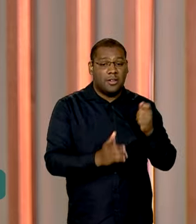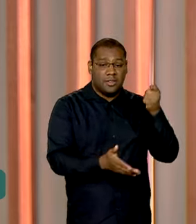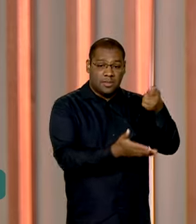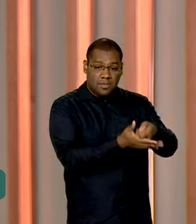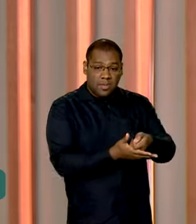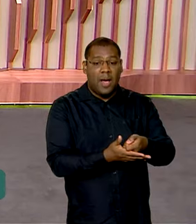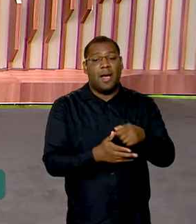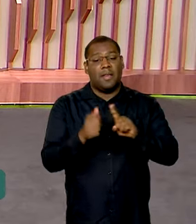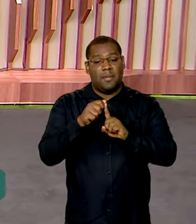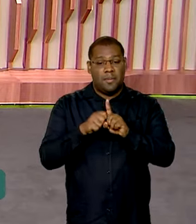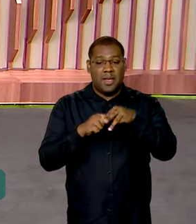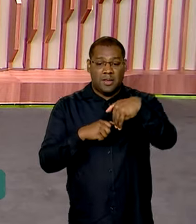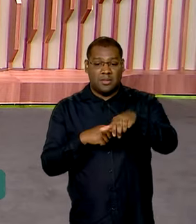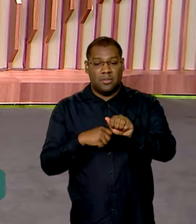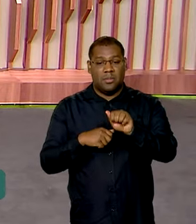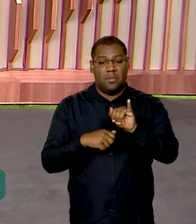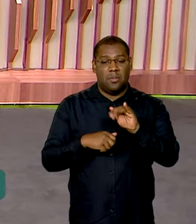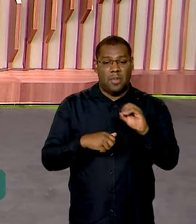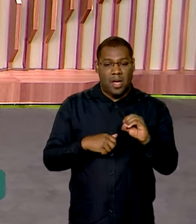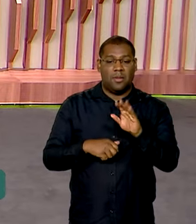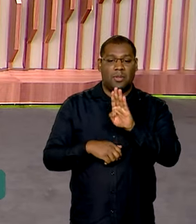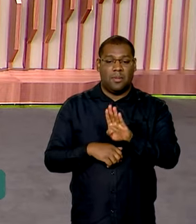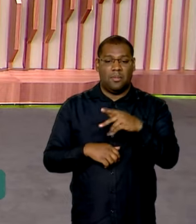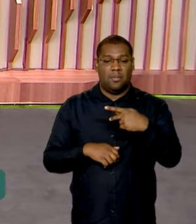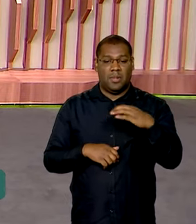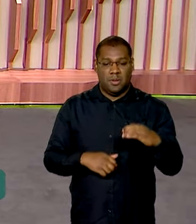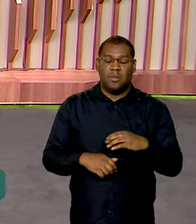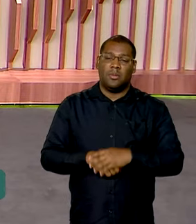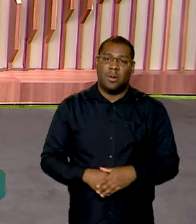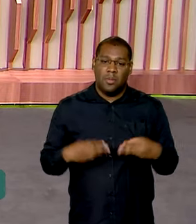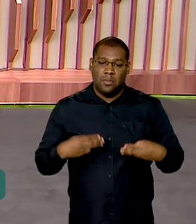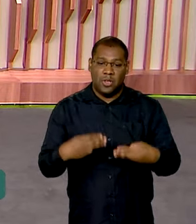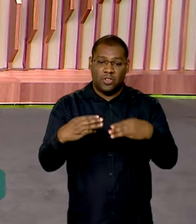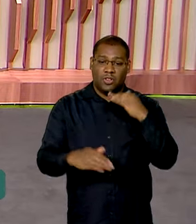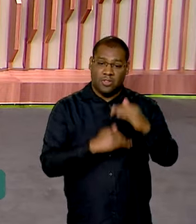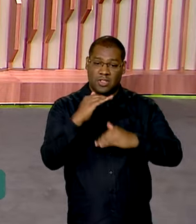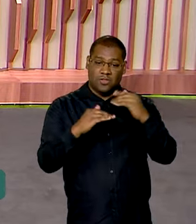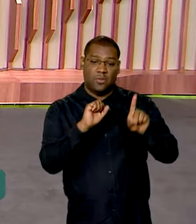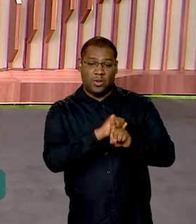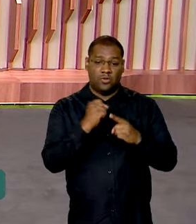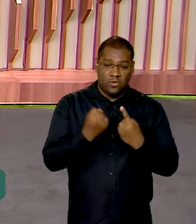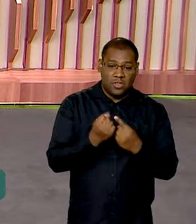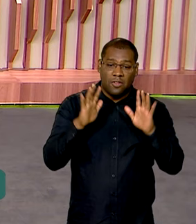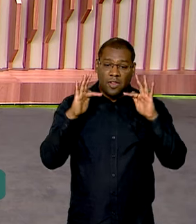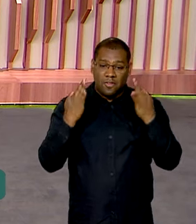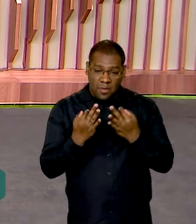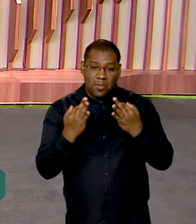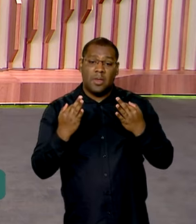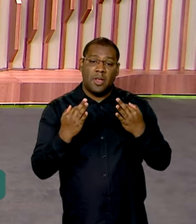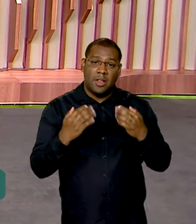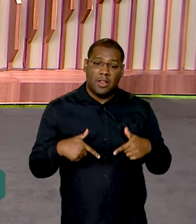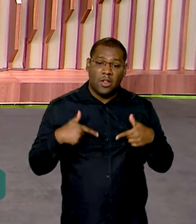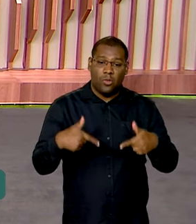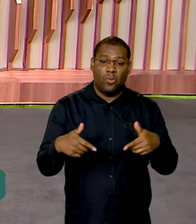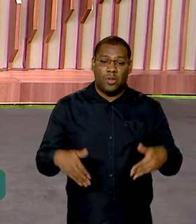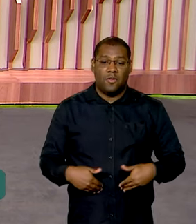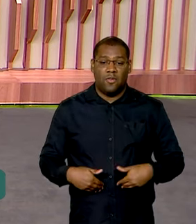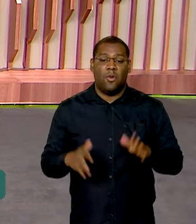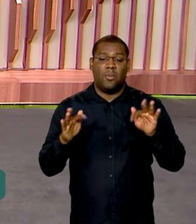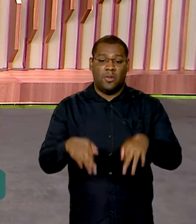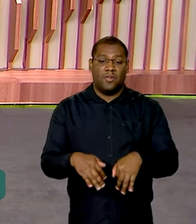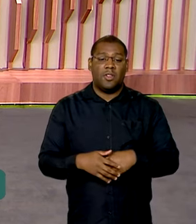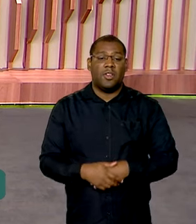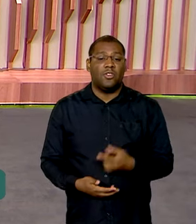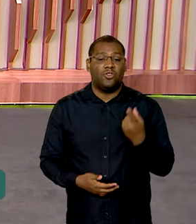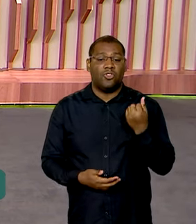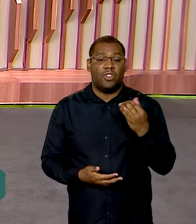o BPC. Já o Ministério do Desenvolvimento e Assistência Social, Família e Combate à Fome está disponibilizando mais de